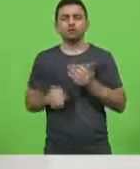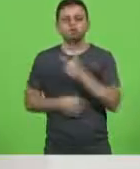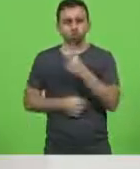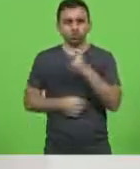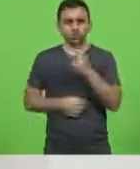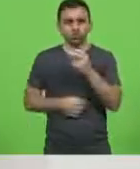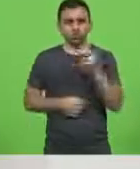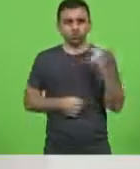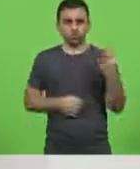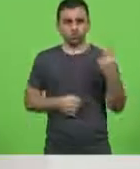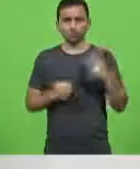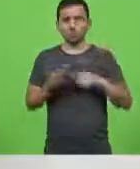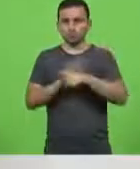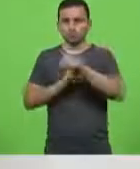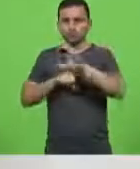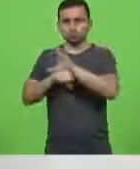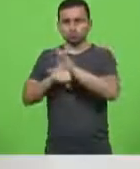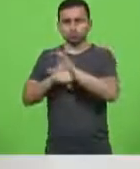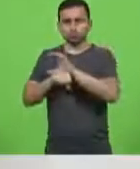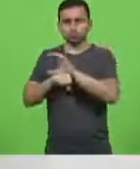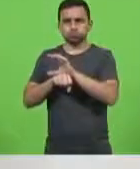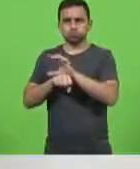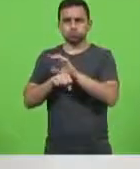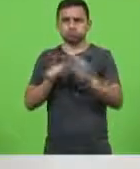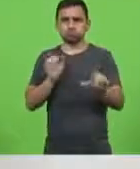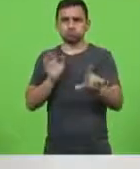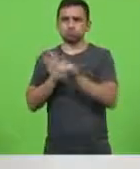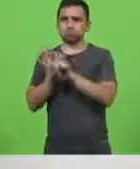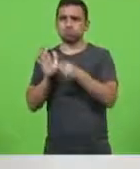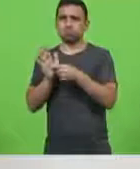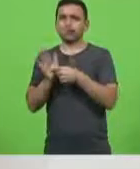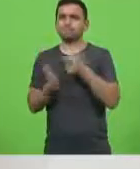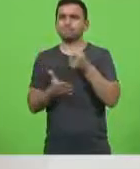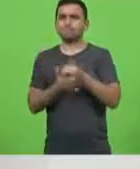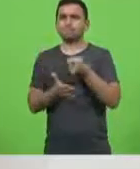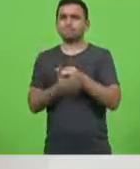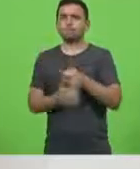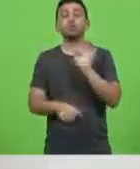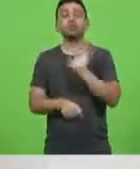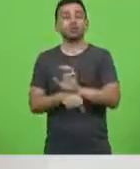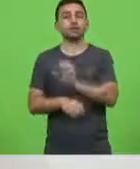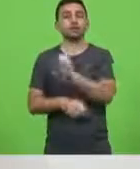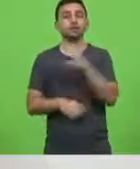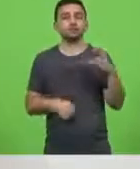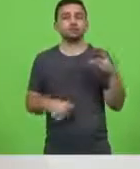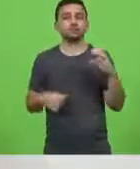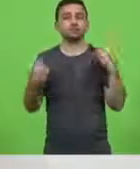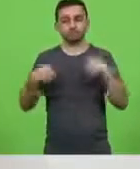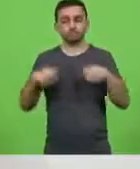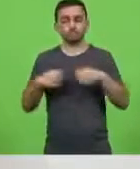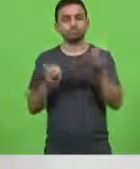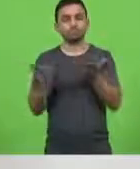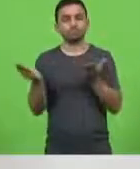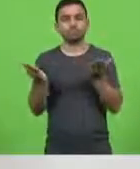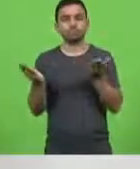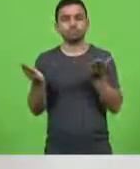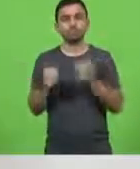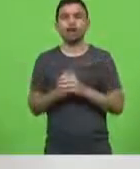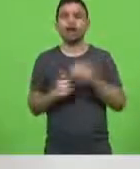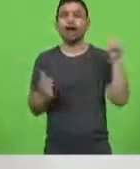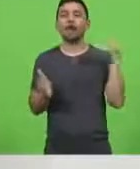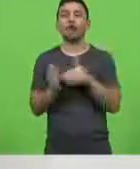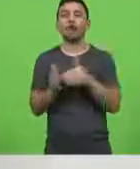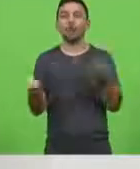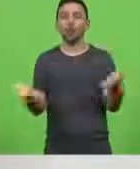a constitucionalidade desta lei e exigiu que o Estado fizesse licitação até hoje